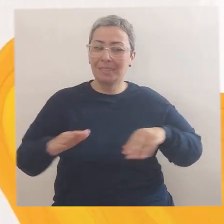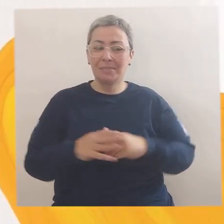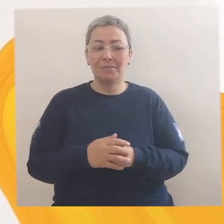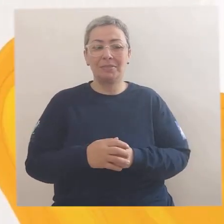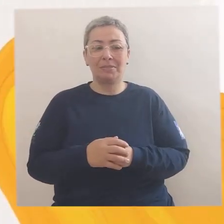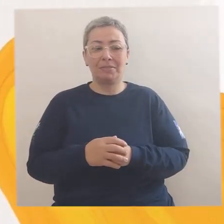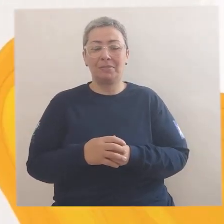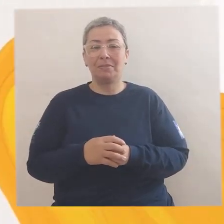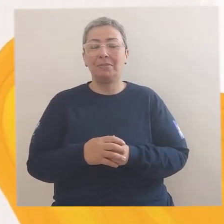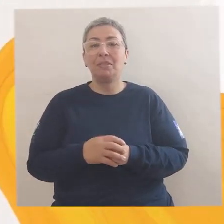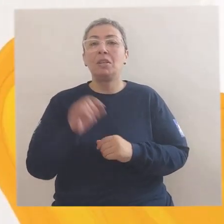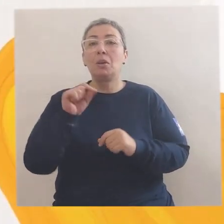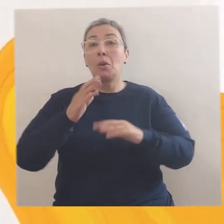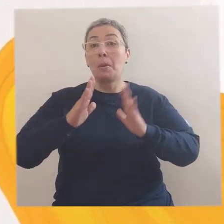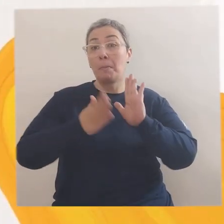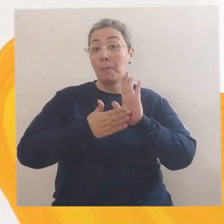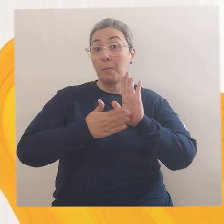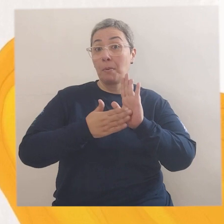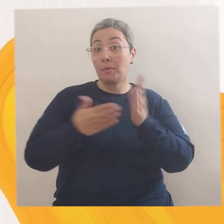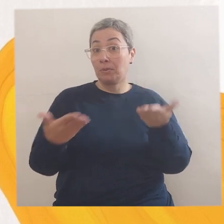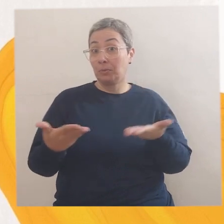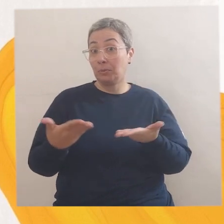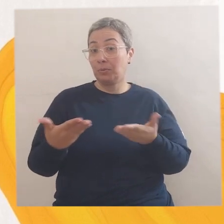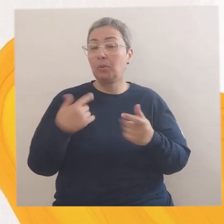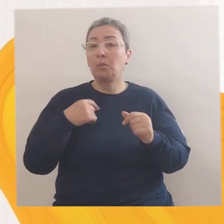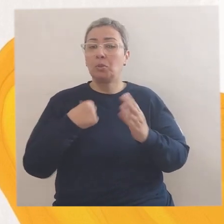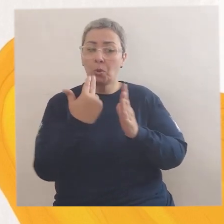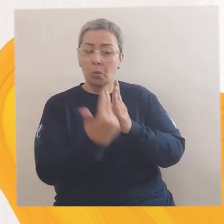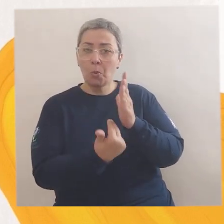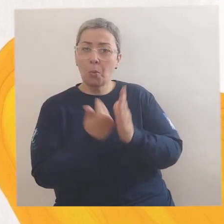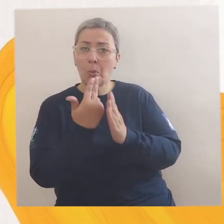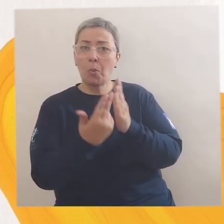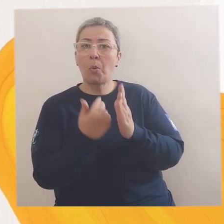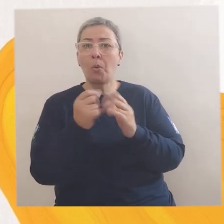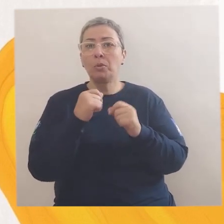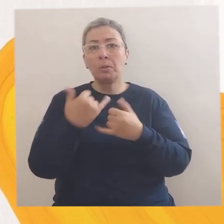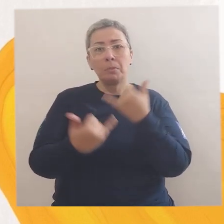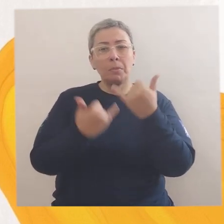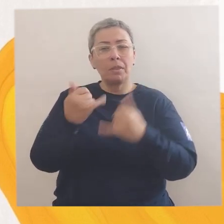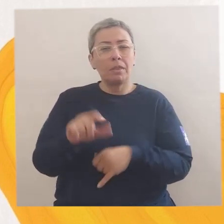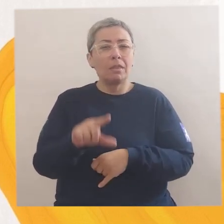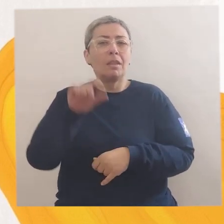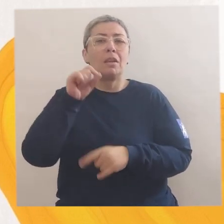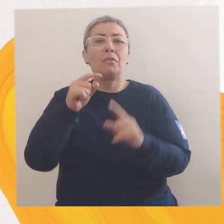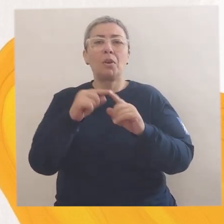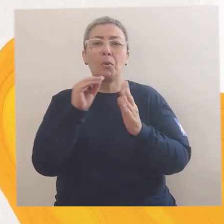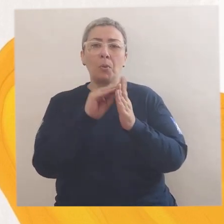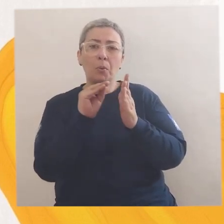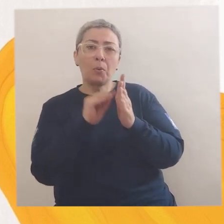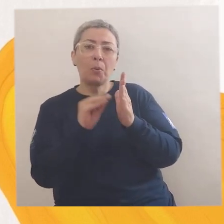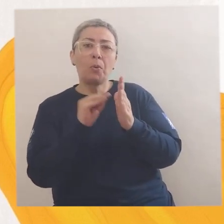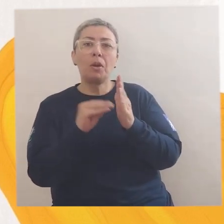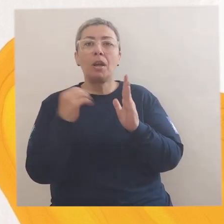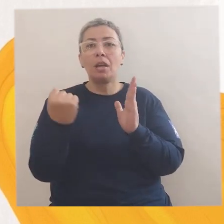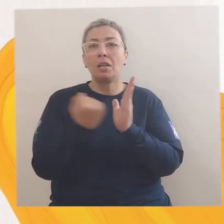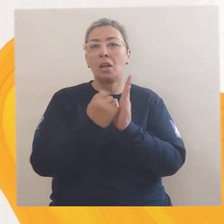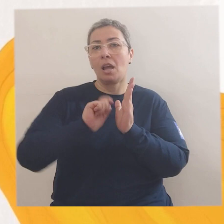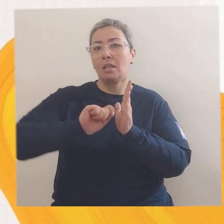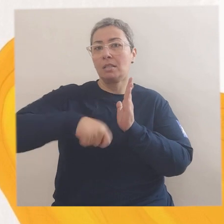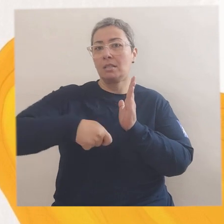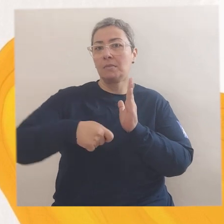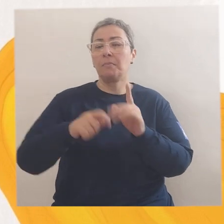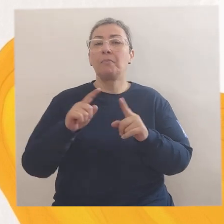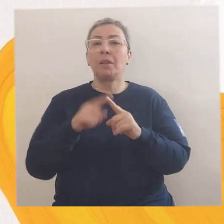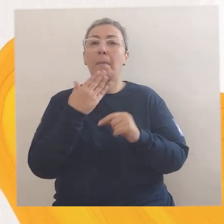Parabéns, Proposta do dia. Faça o desenho da sua brincadeira favorita, escreva e assine.